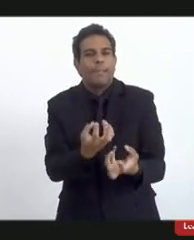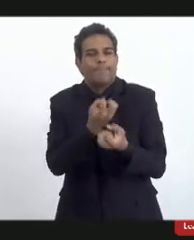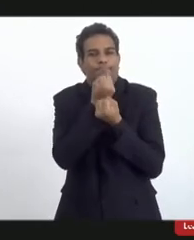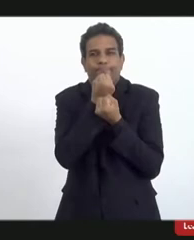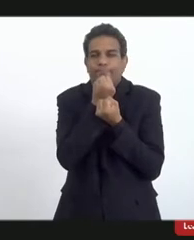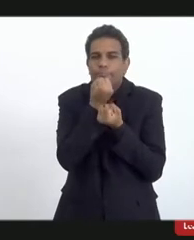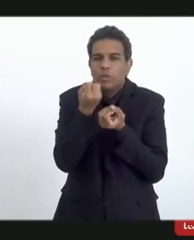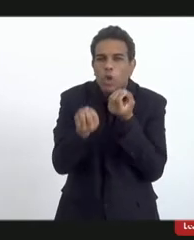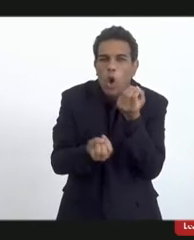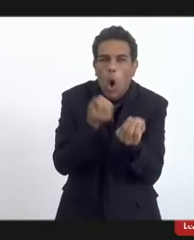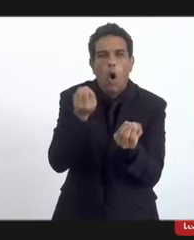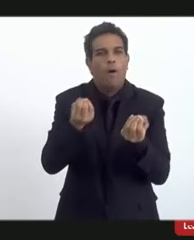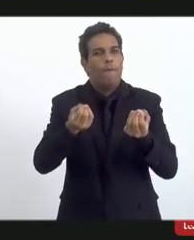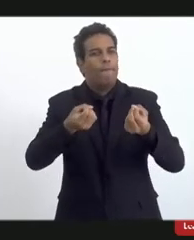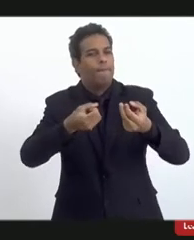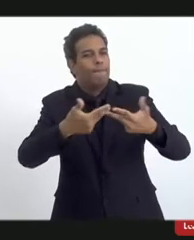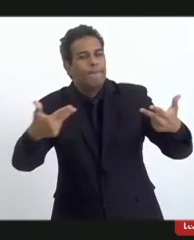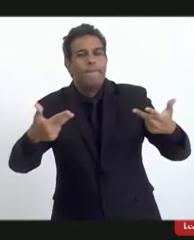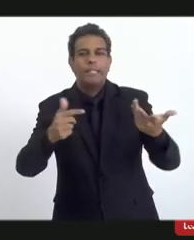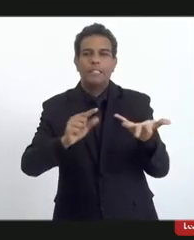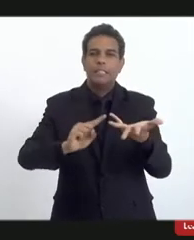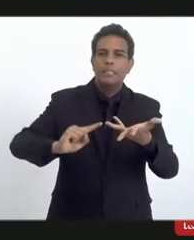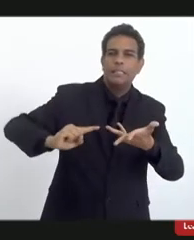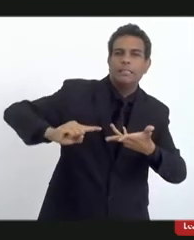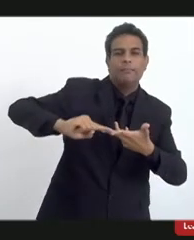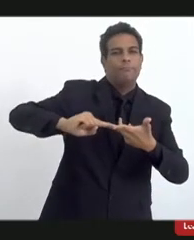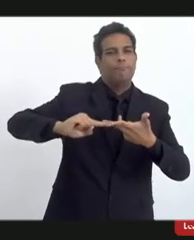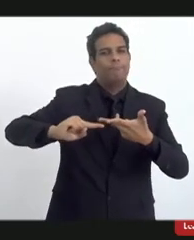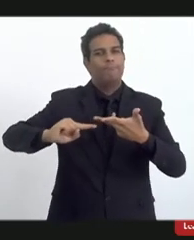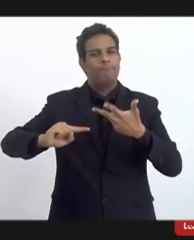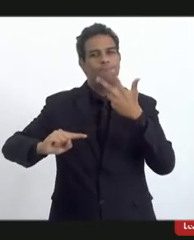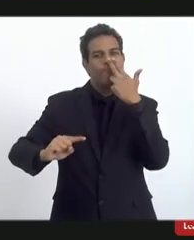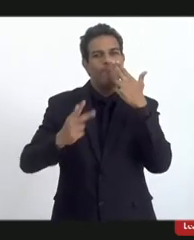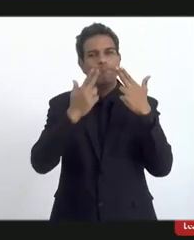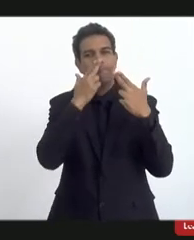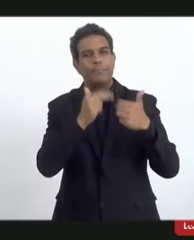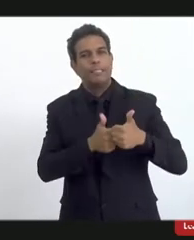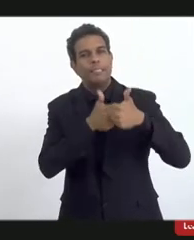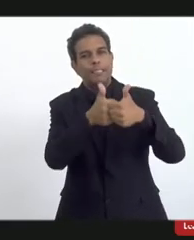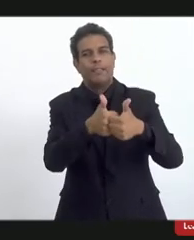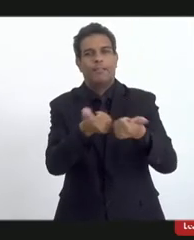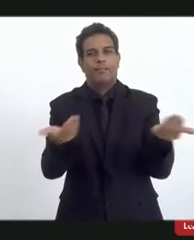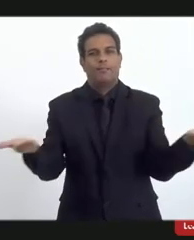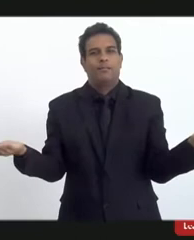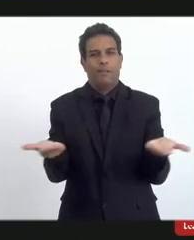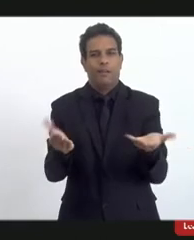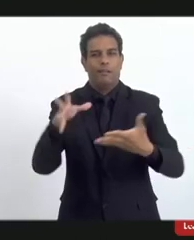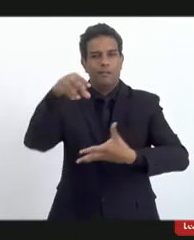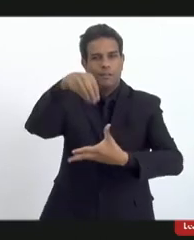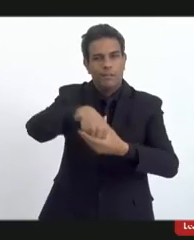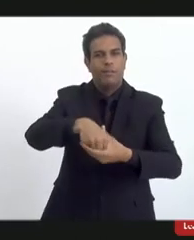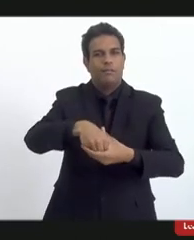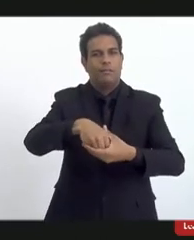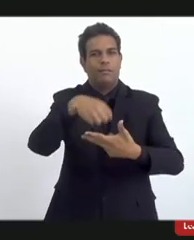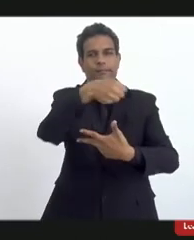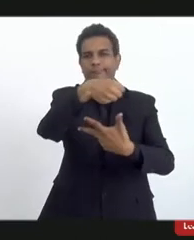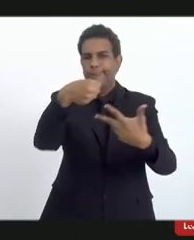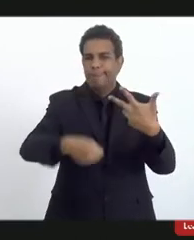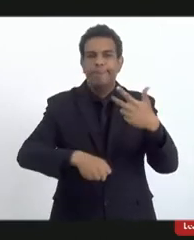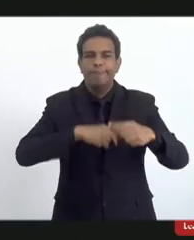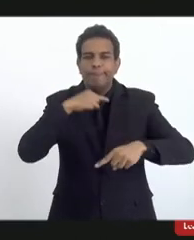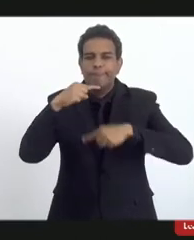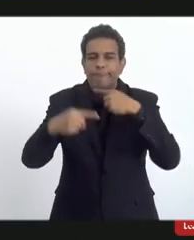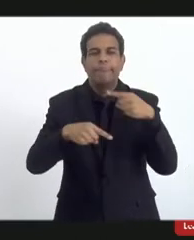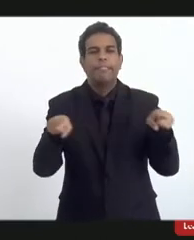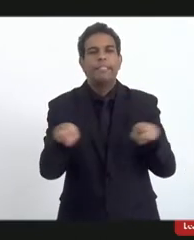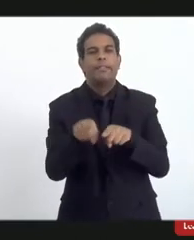de certos segmentos do Estado do poder público e